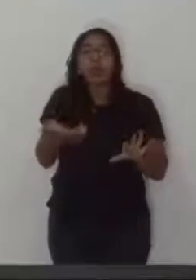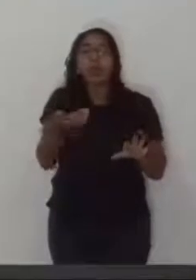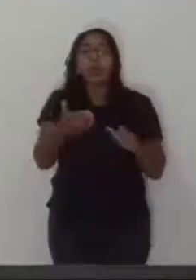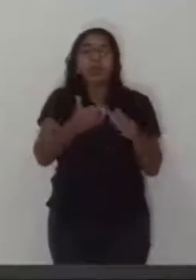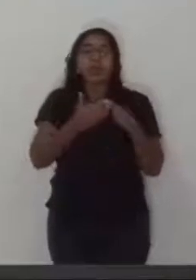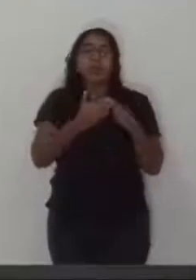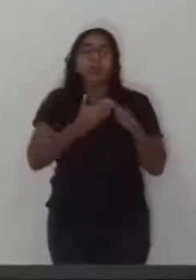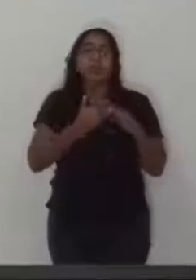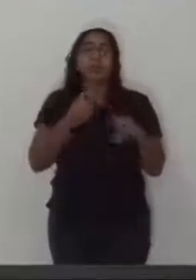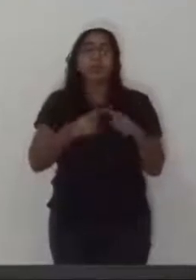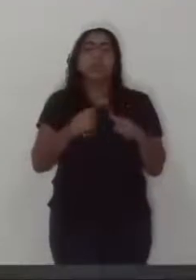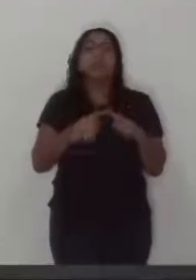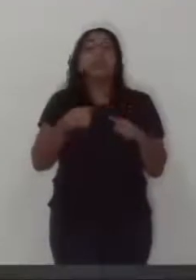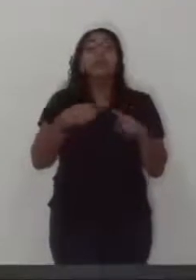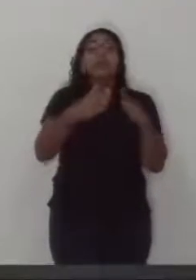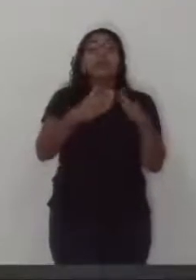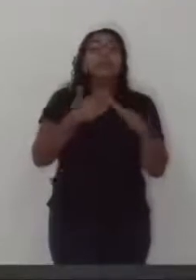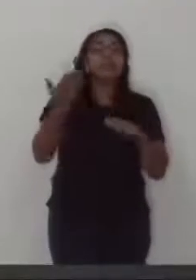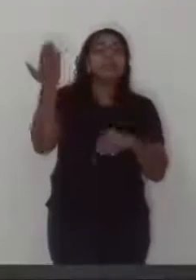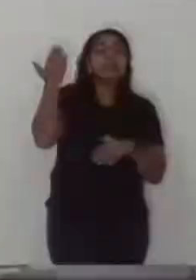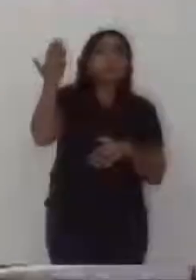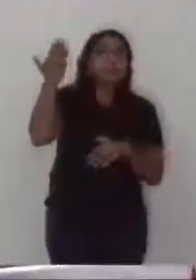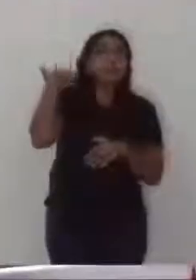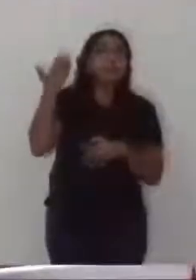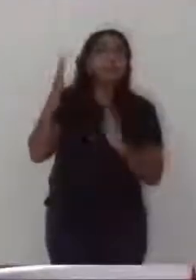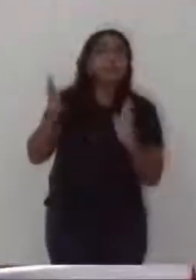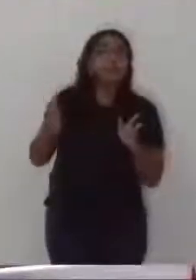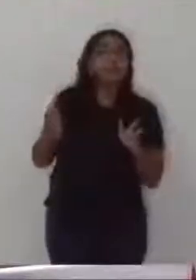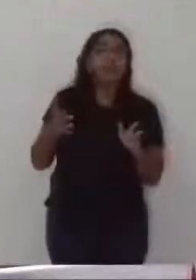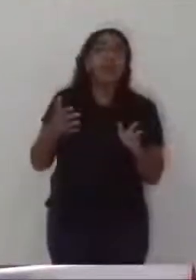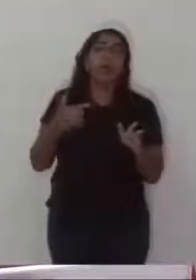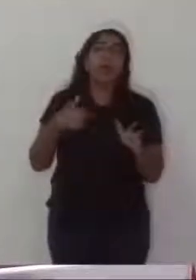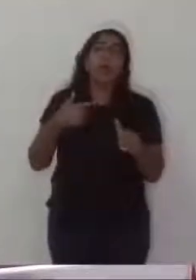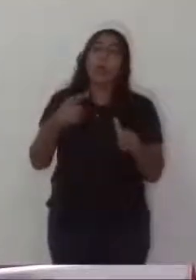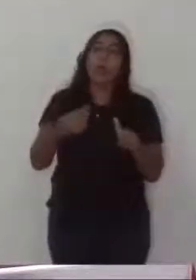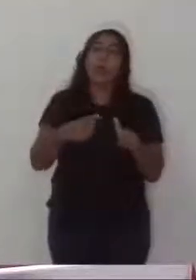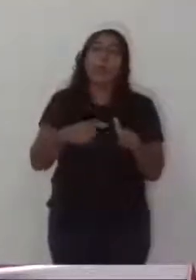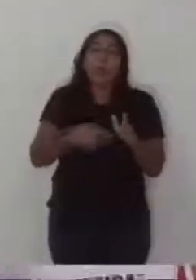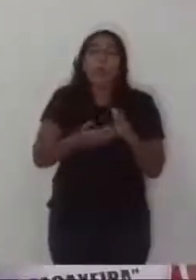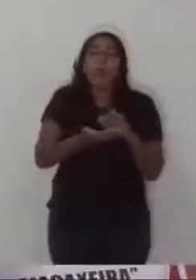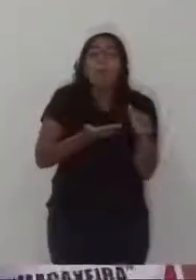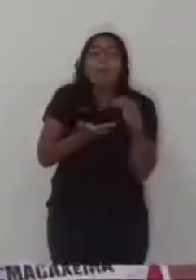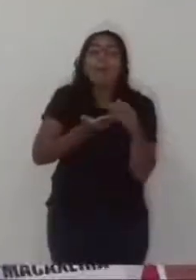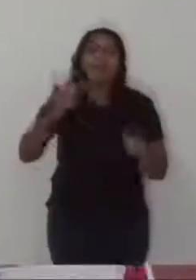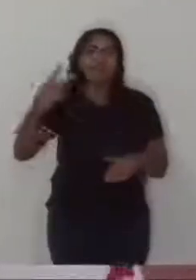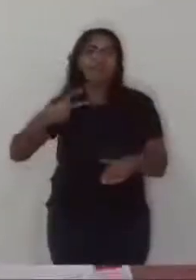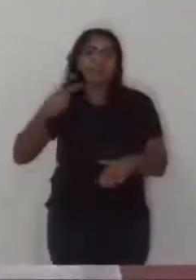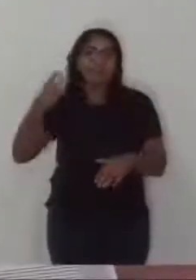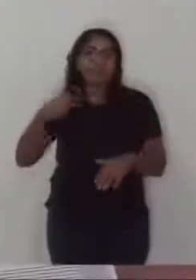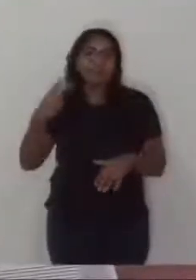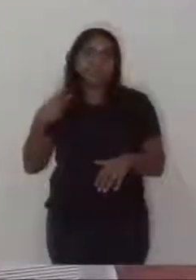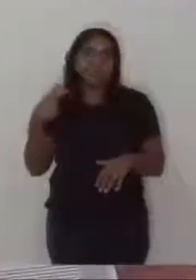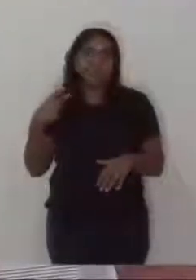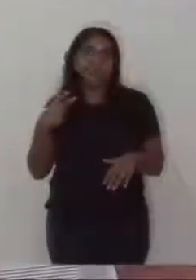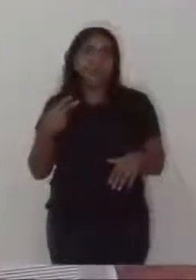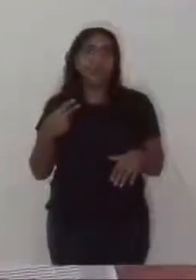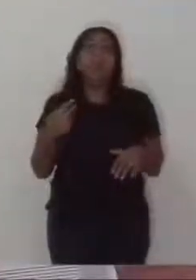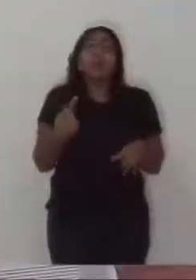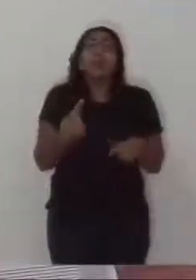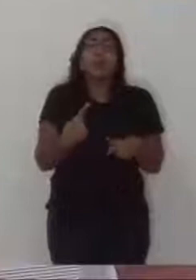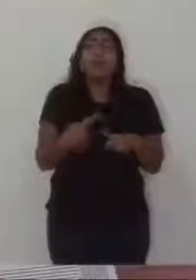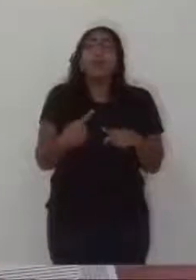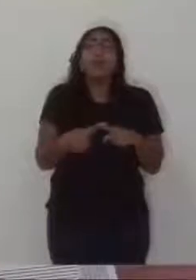requerimento que eu estou fazendo, desde o primeiro dia de mandato, como legislativo dessa casa, assim como todos aqui, que a gente tem essa informação,